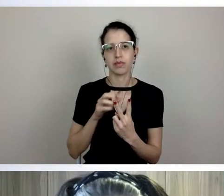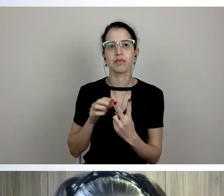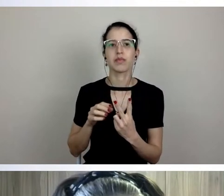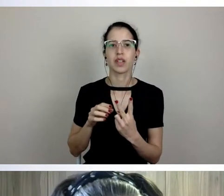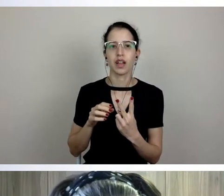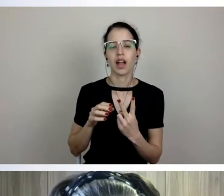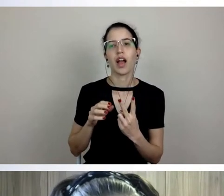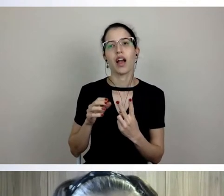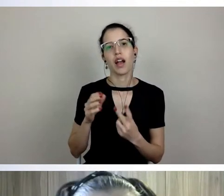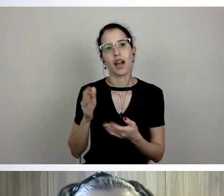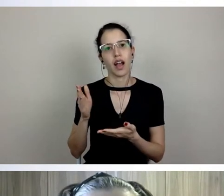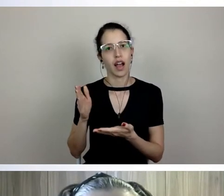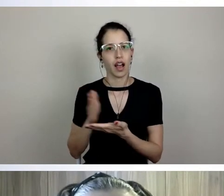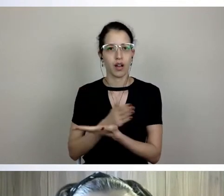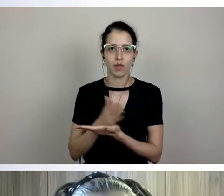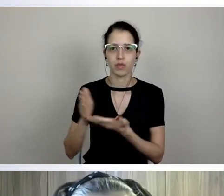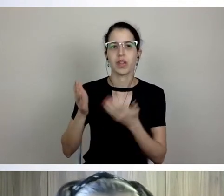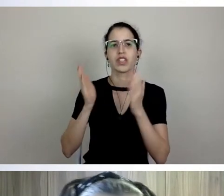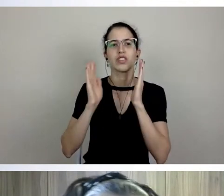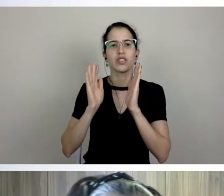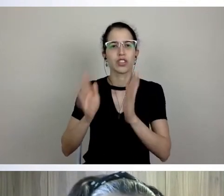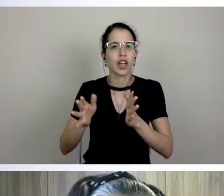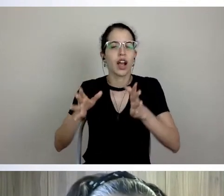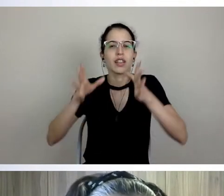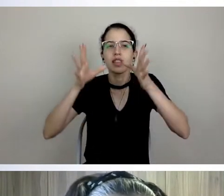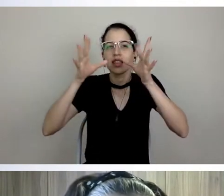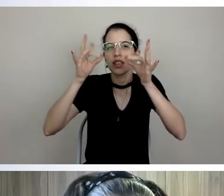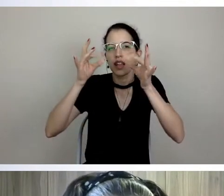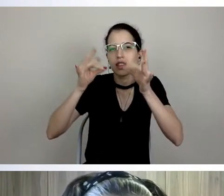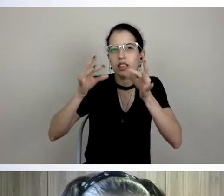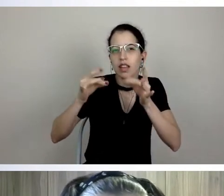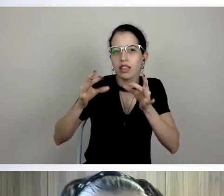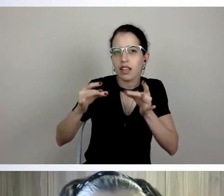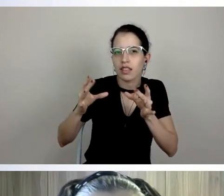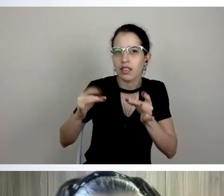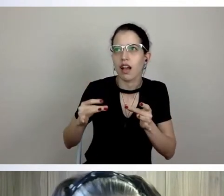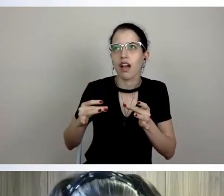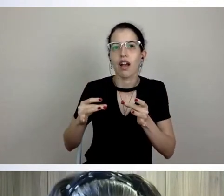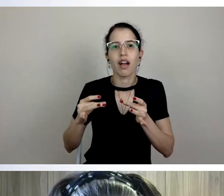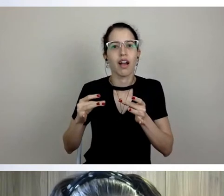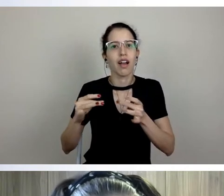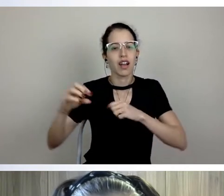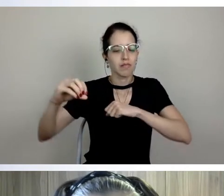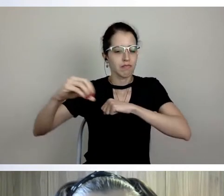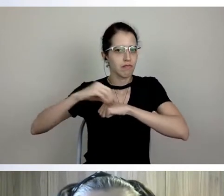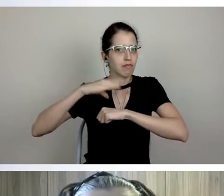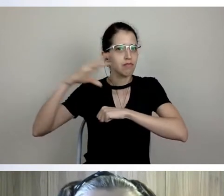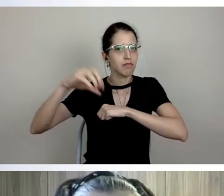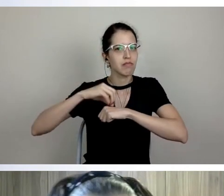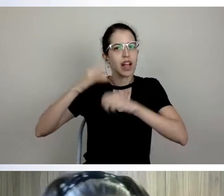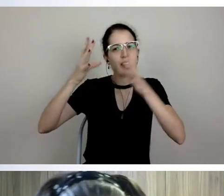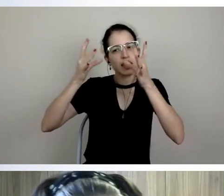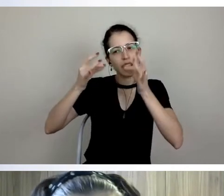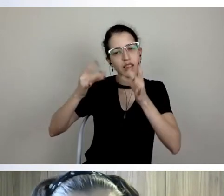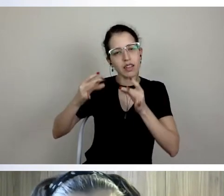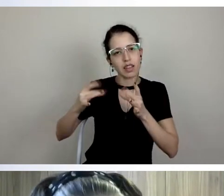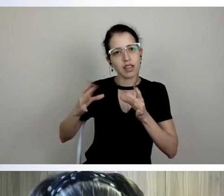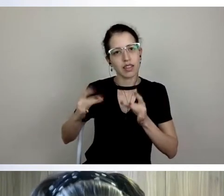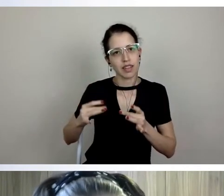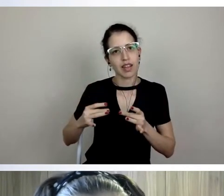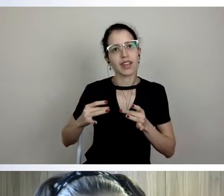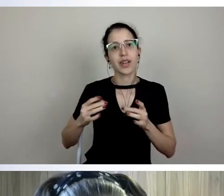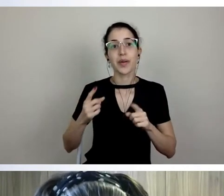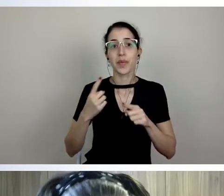muito detalhadas, sugestões, como a primeira medida do Comitê Gestor da Pandemia foi a publicação